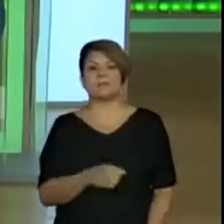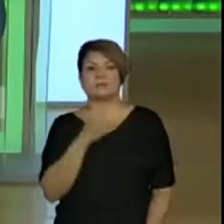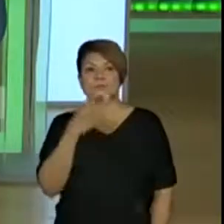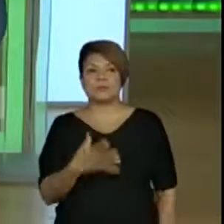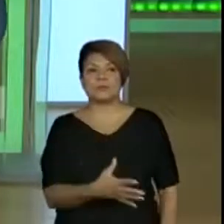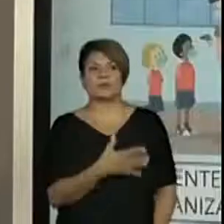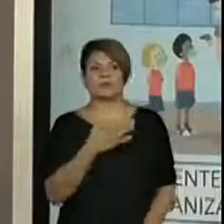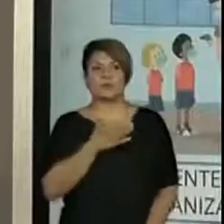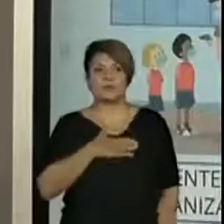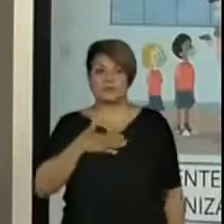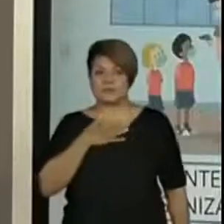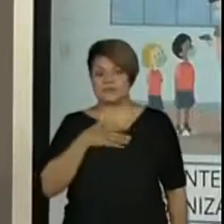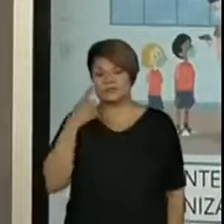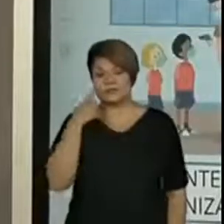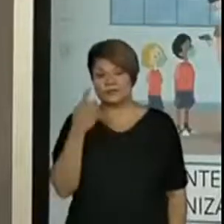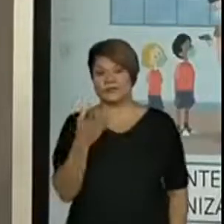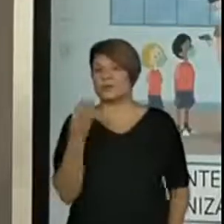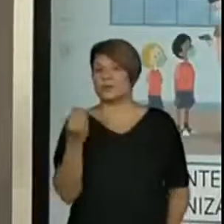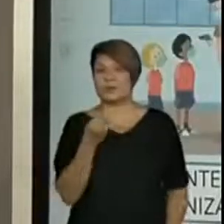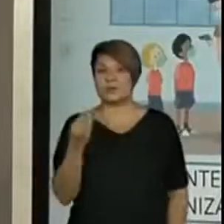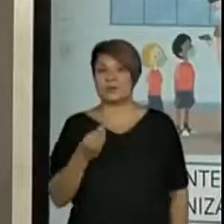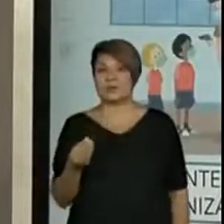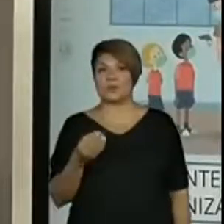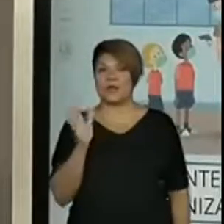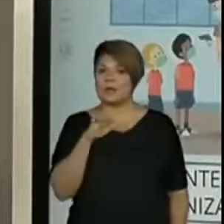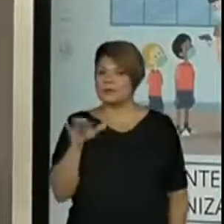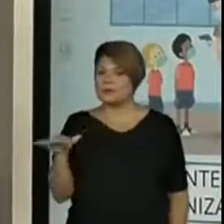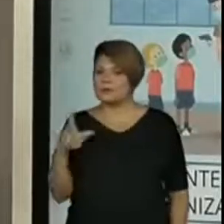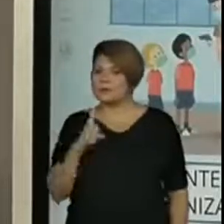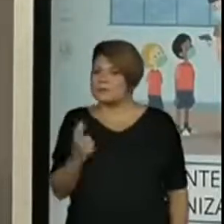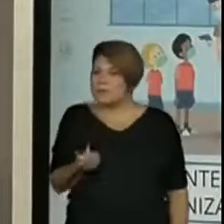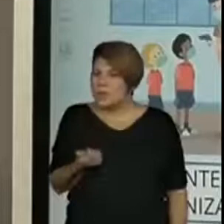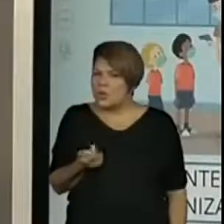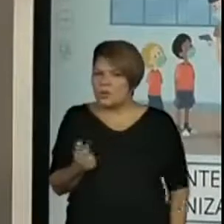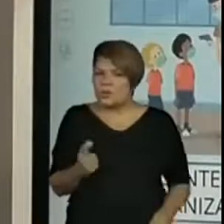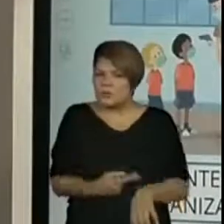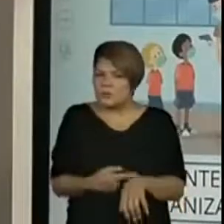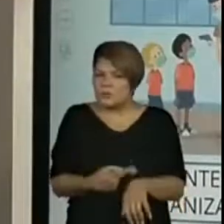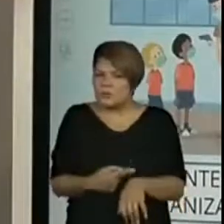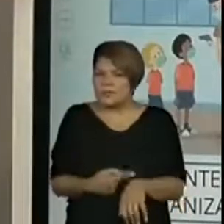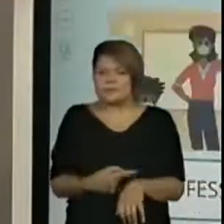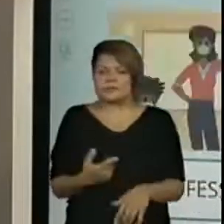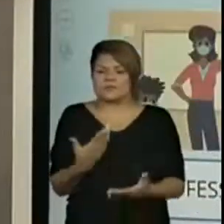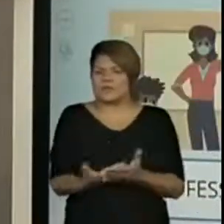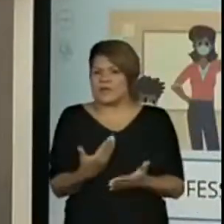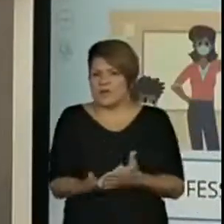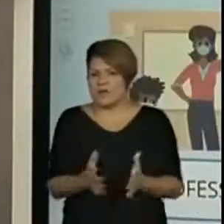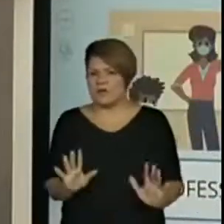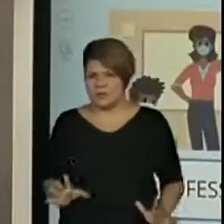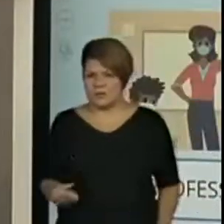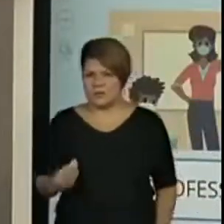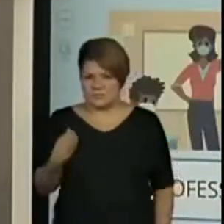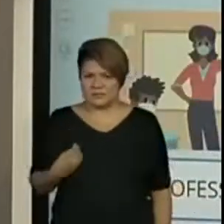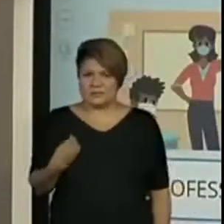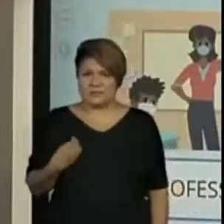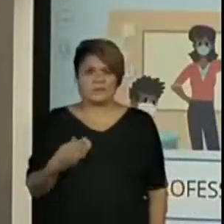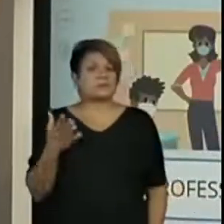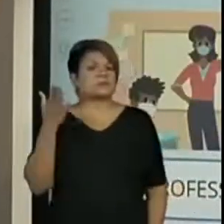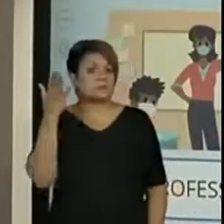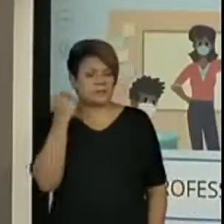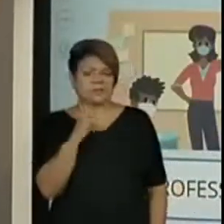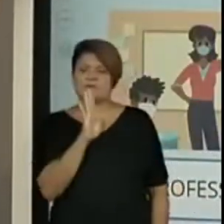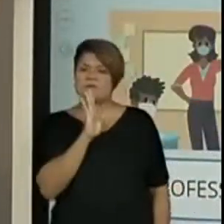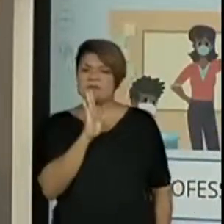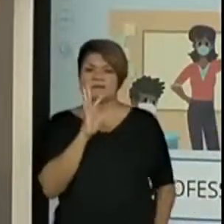Estou gostando de ver como os alunos, mesmo com pouco tempo de aula presencial lá na escola, sabem direitinho